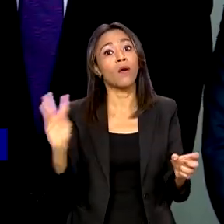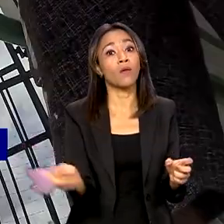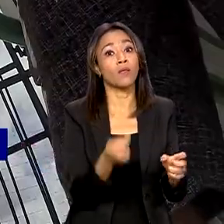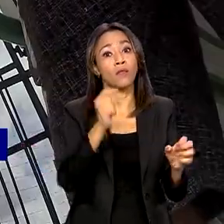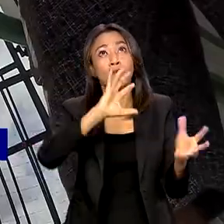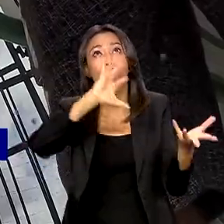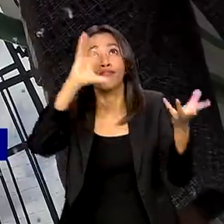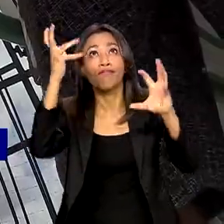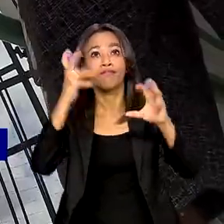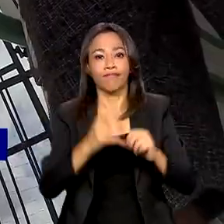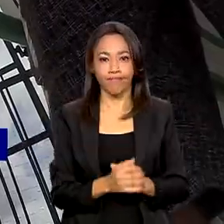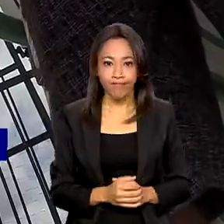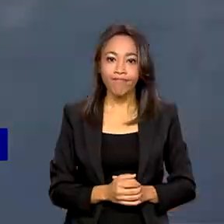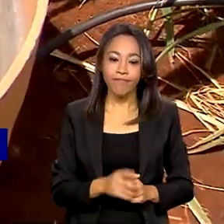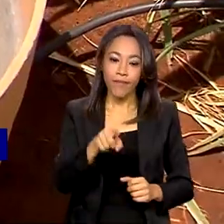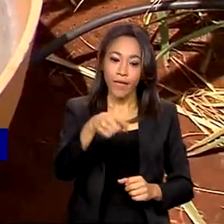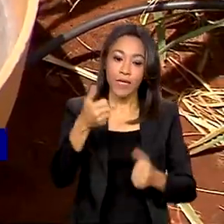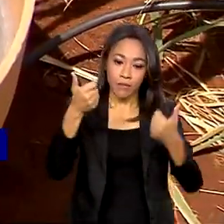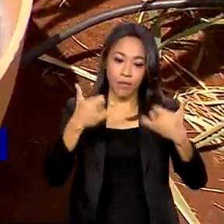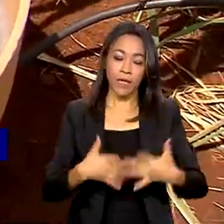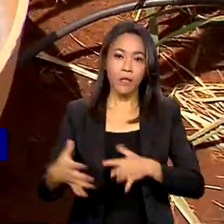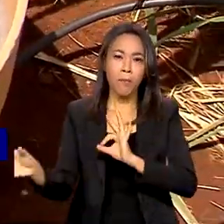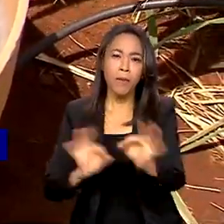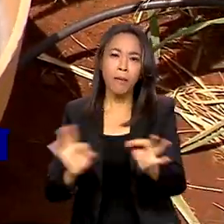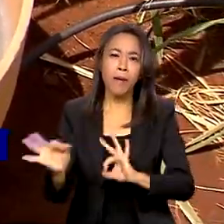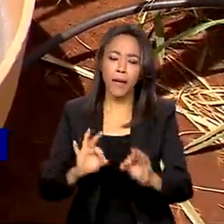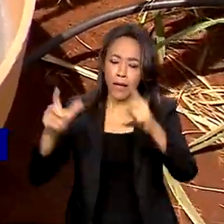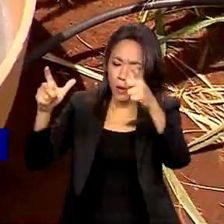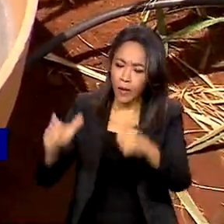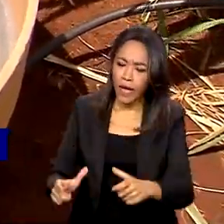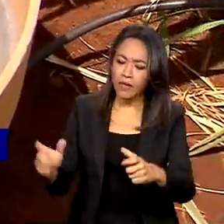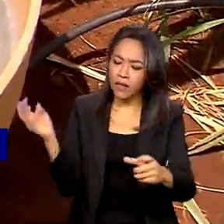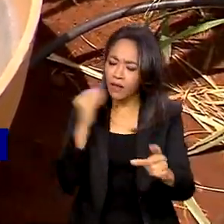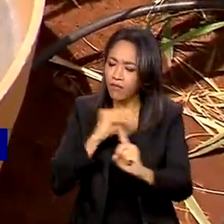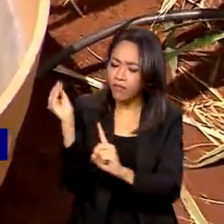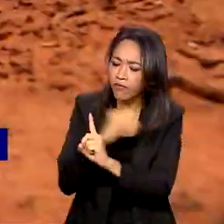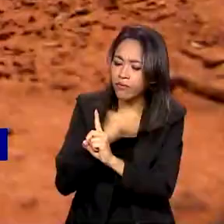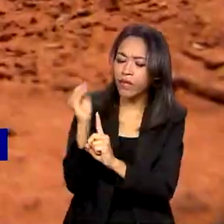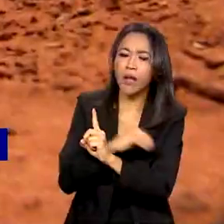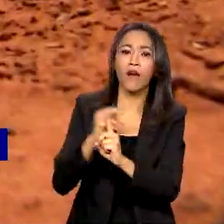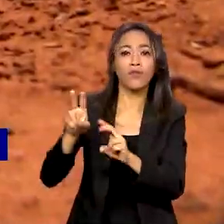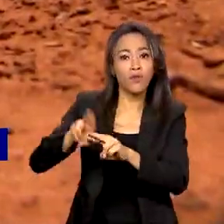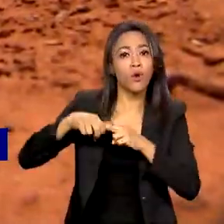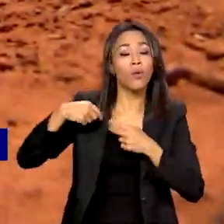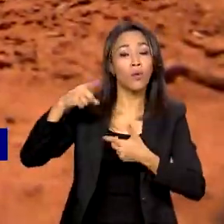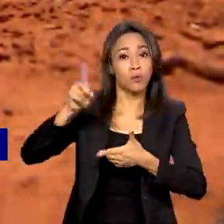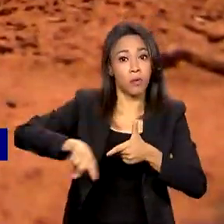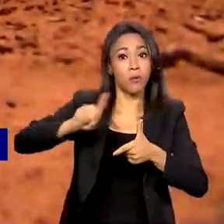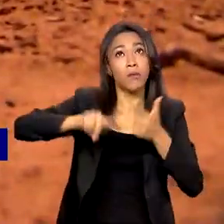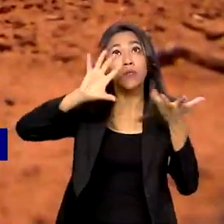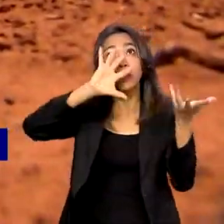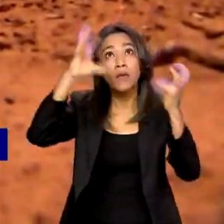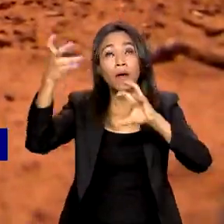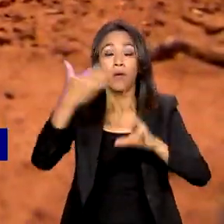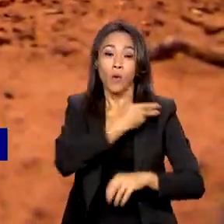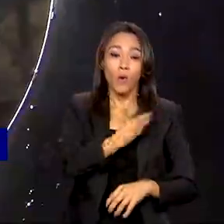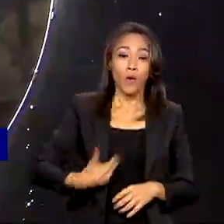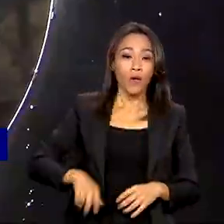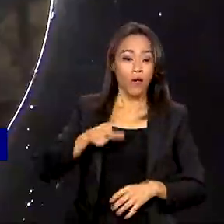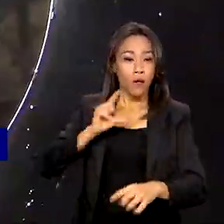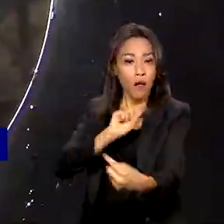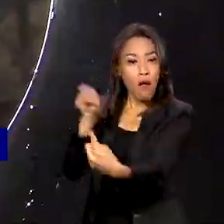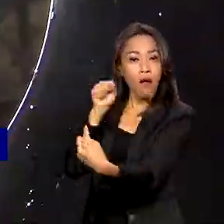avizinha. Além de preparar regiões vulneráveis para lidar com as mudanças climáticas, o governo tem como objetivo